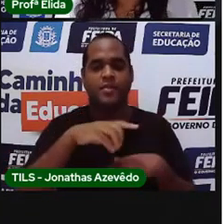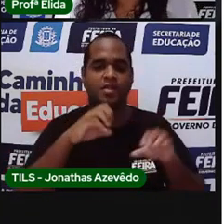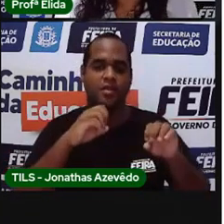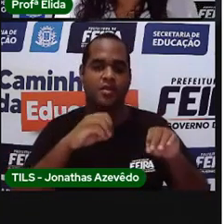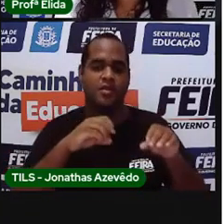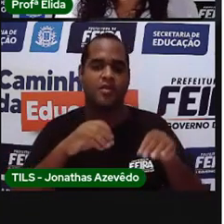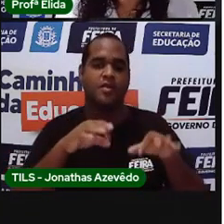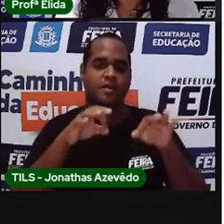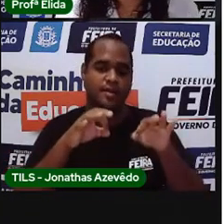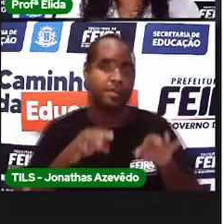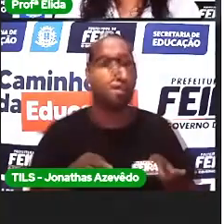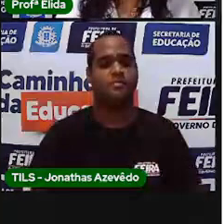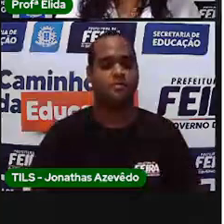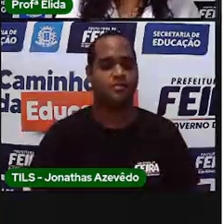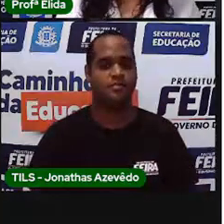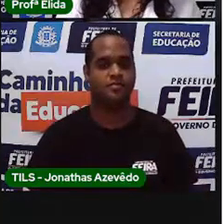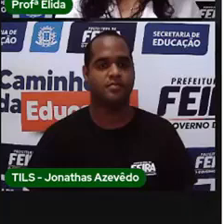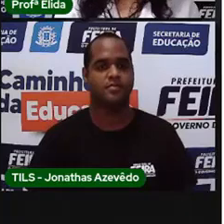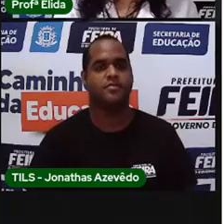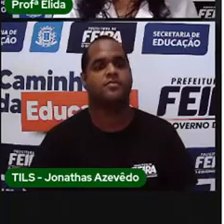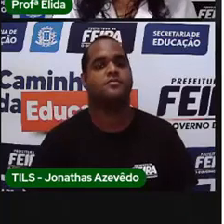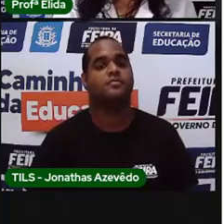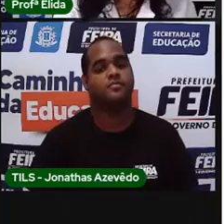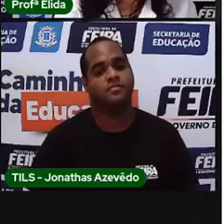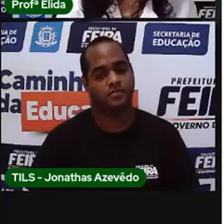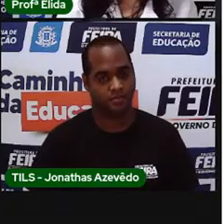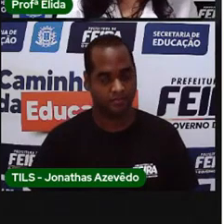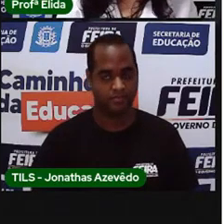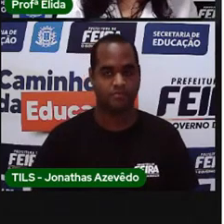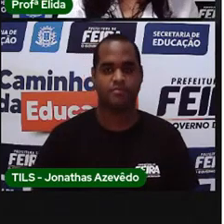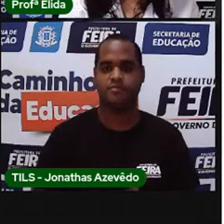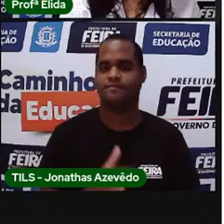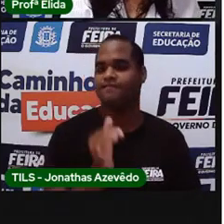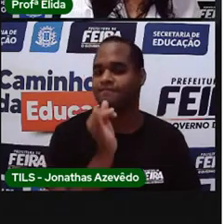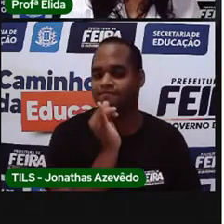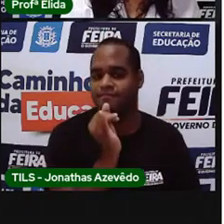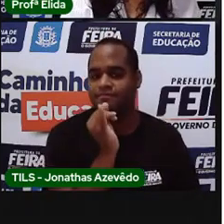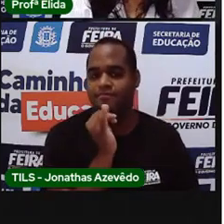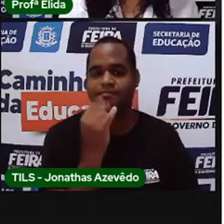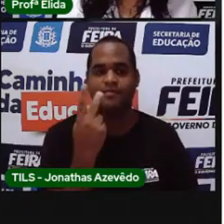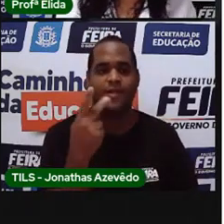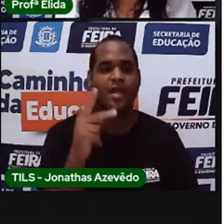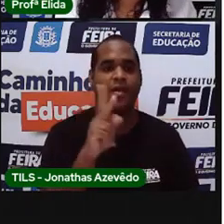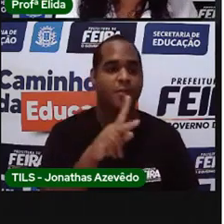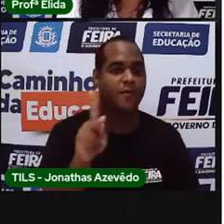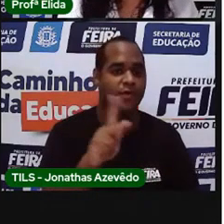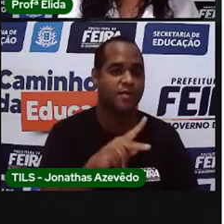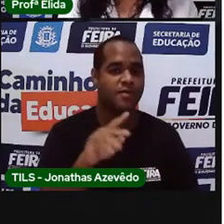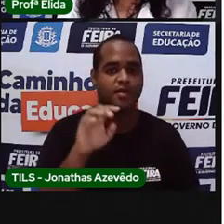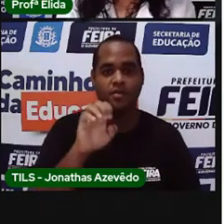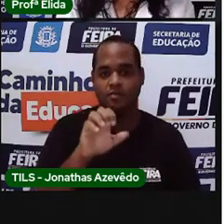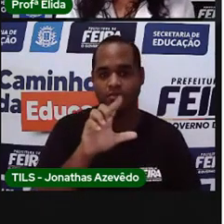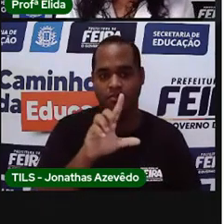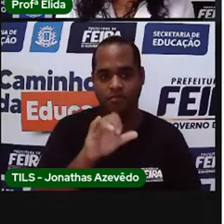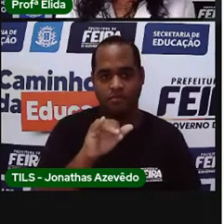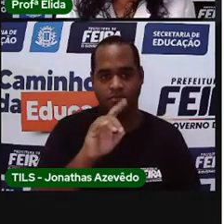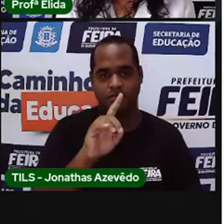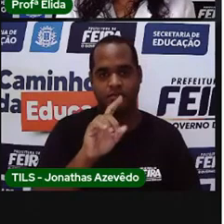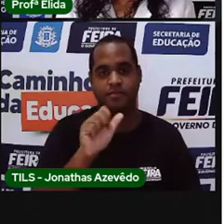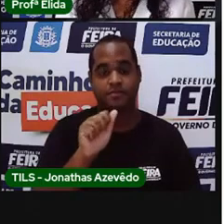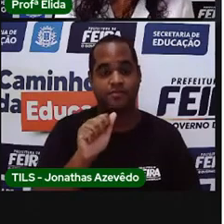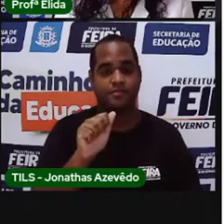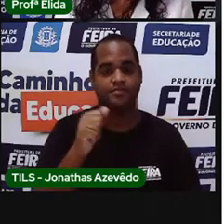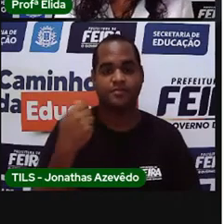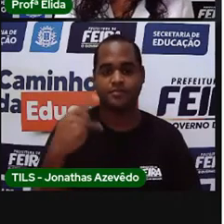ou uma posição. Olha só o exemplo. A Proélida pediu para as crianças